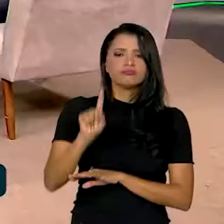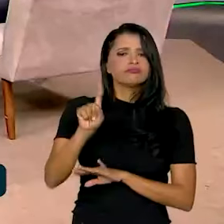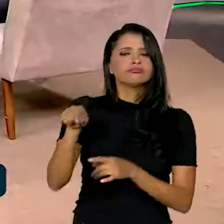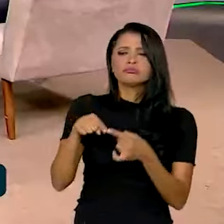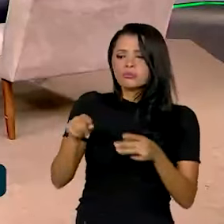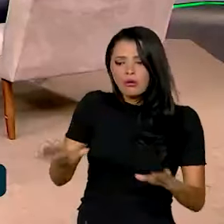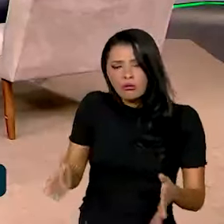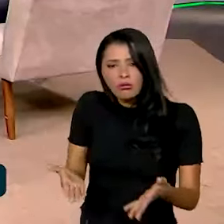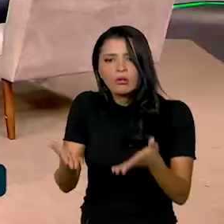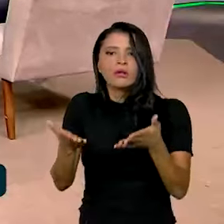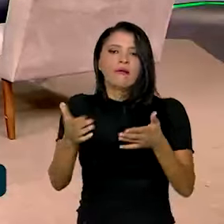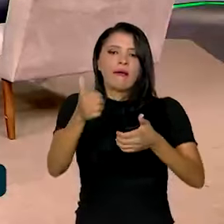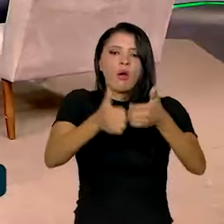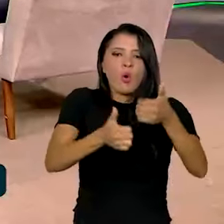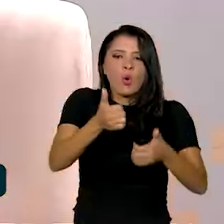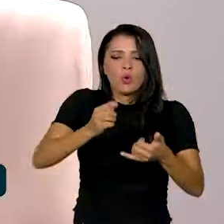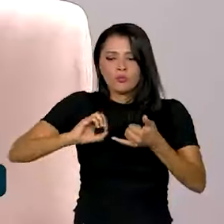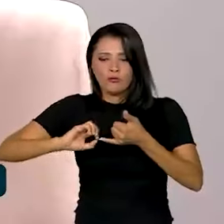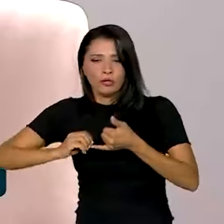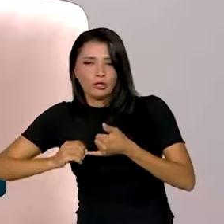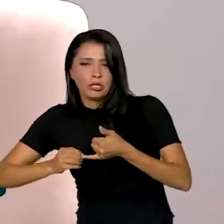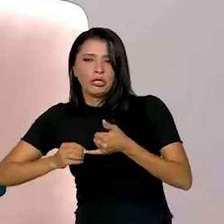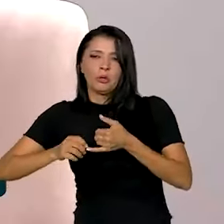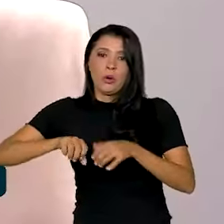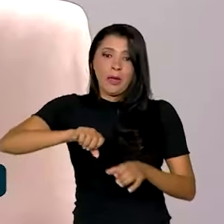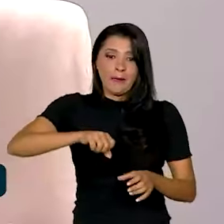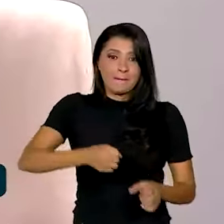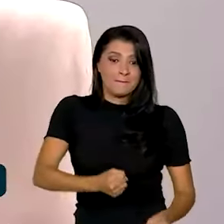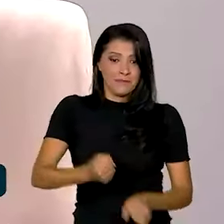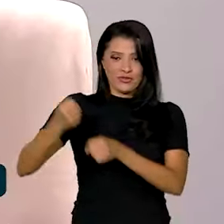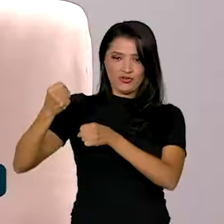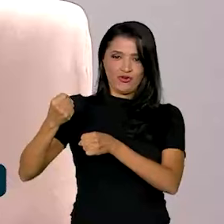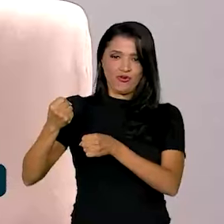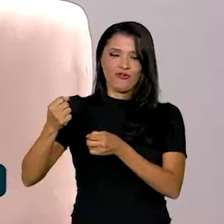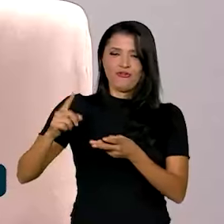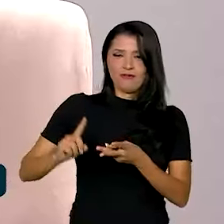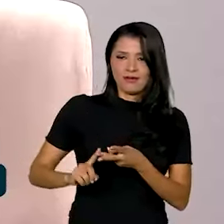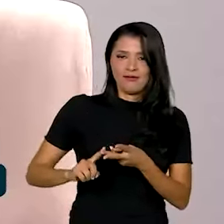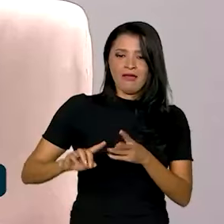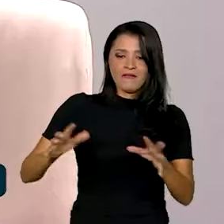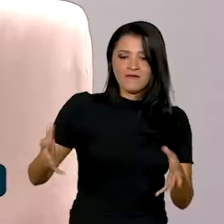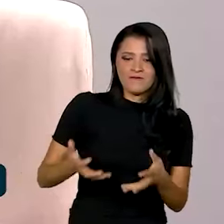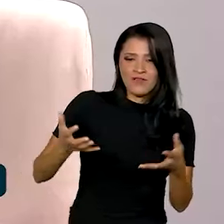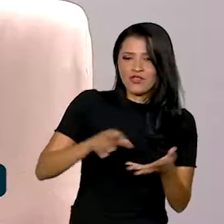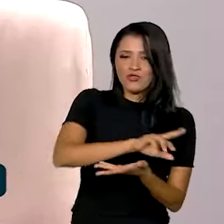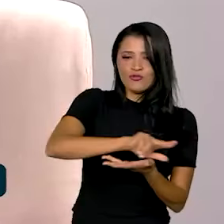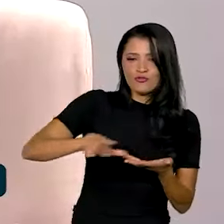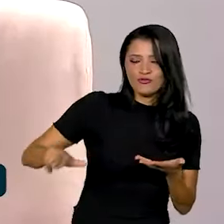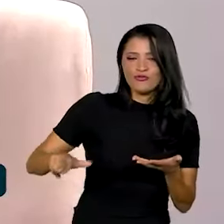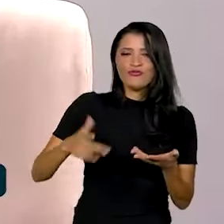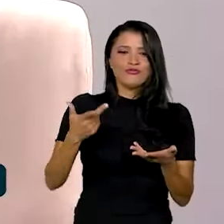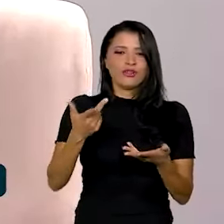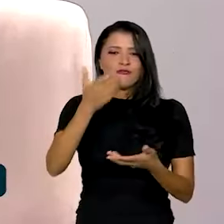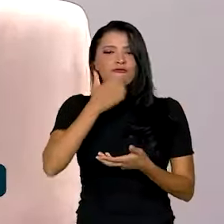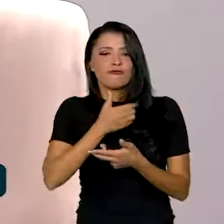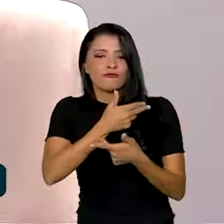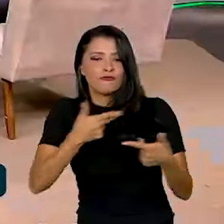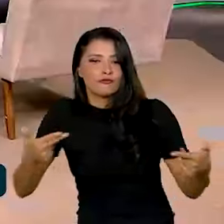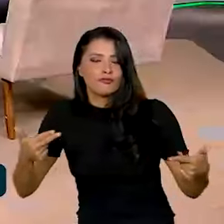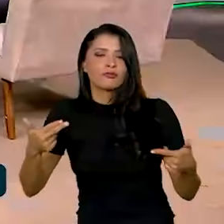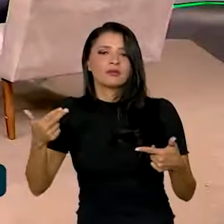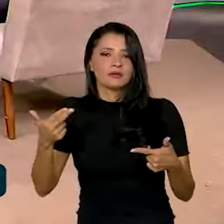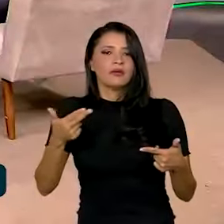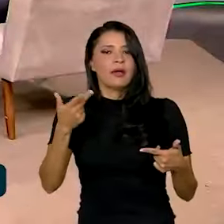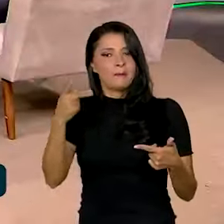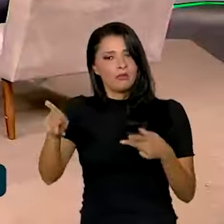a produção de arroz, de feijão, de mandioca, de verduras, legumes e frutas, para irem